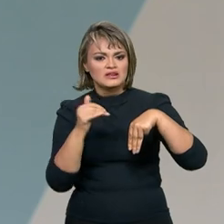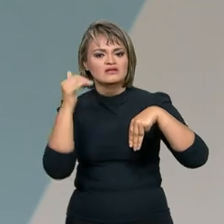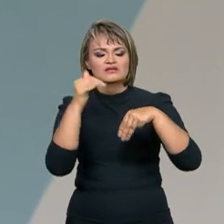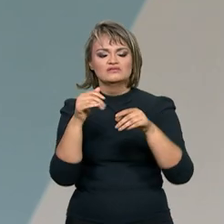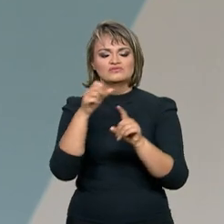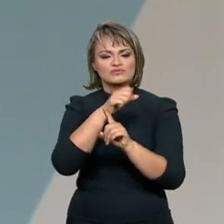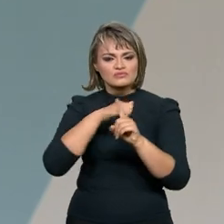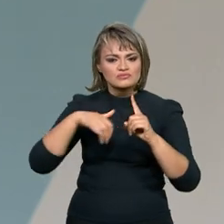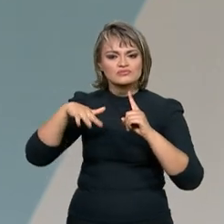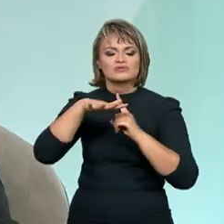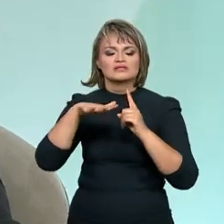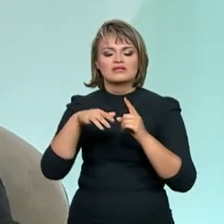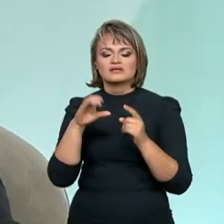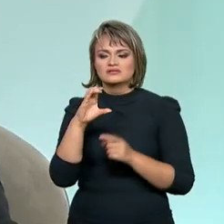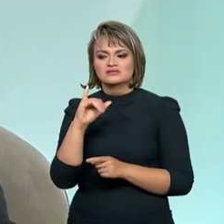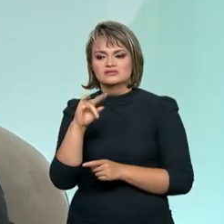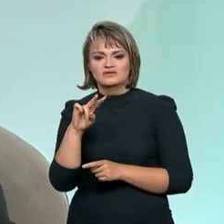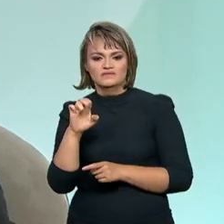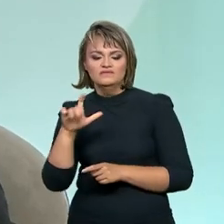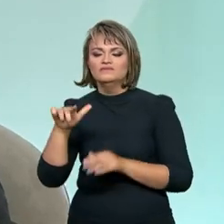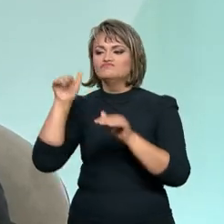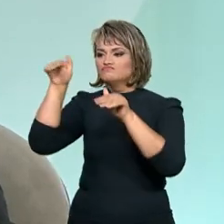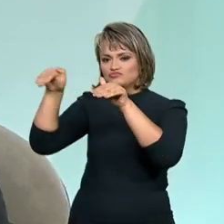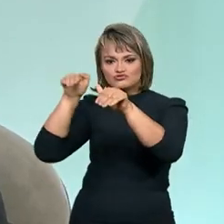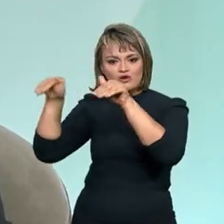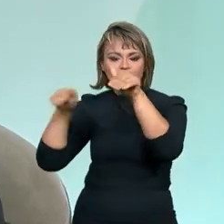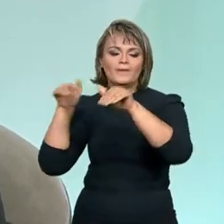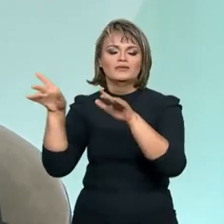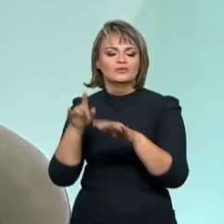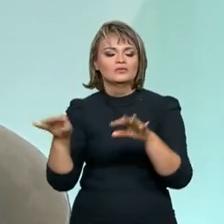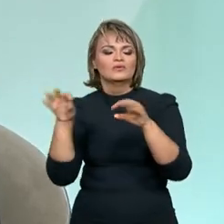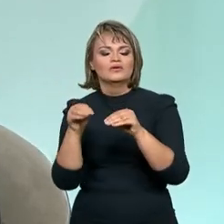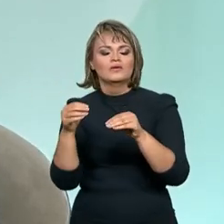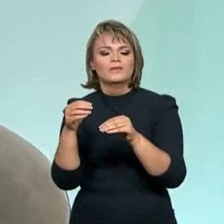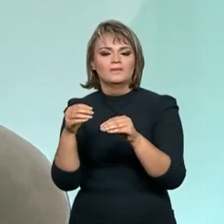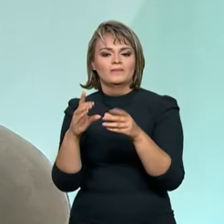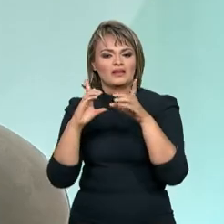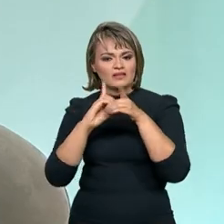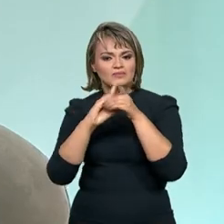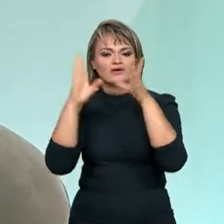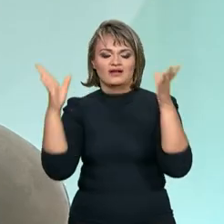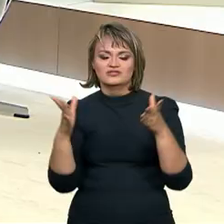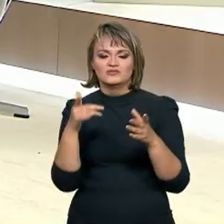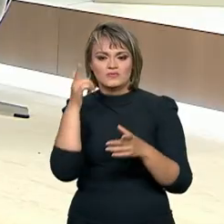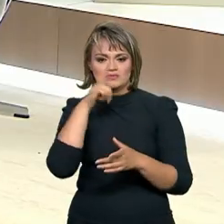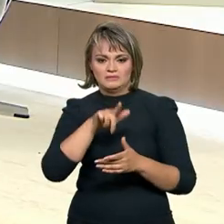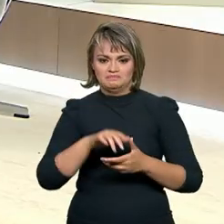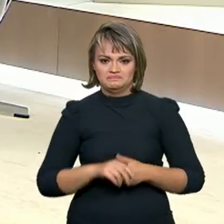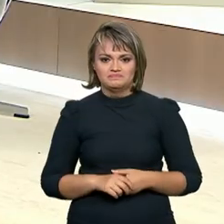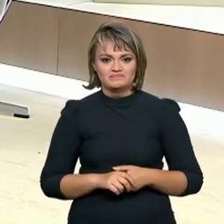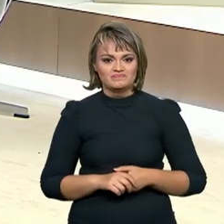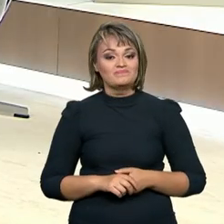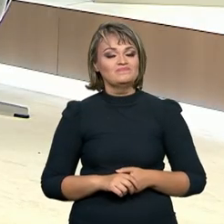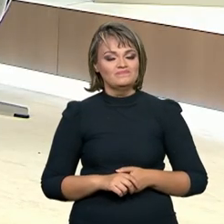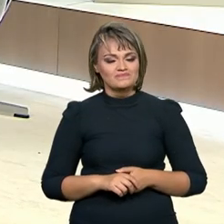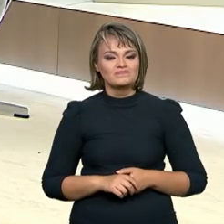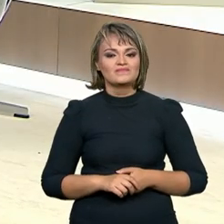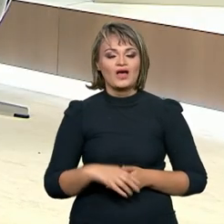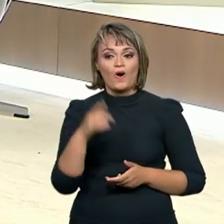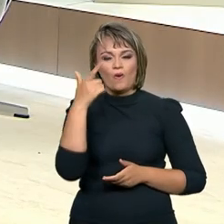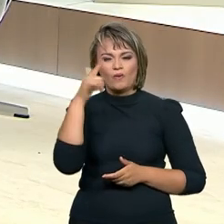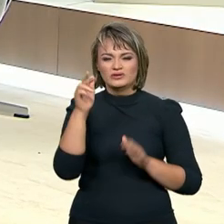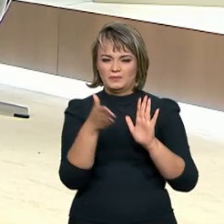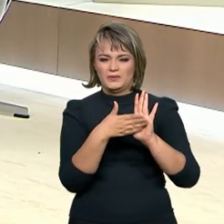engajando todos esses atores nesse processo de construção democrática e participativa. Uma outra diretriz que a senhora